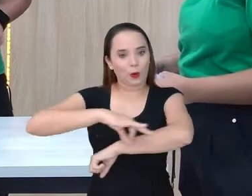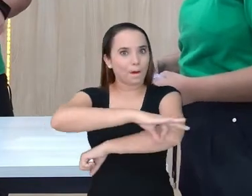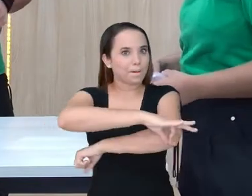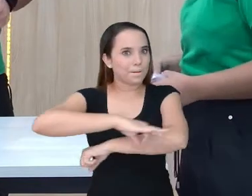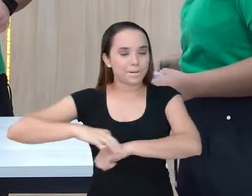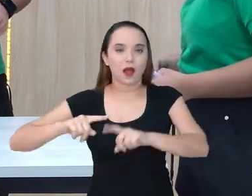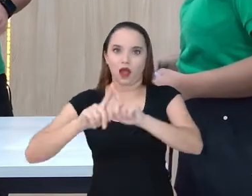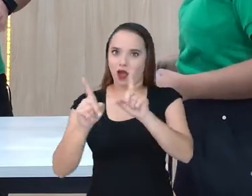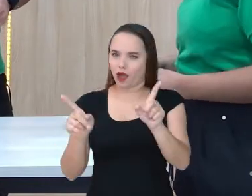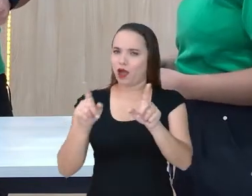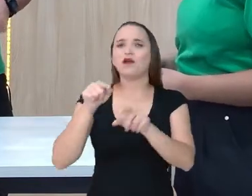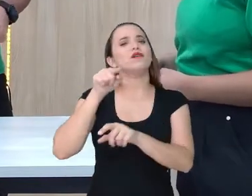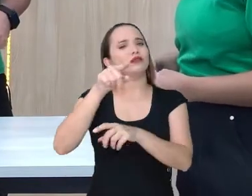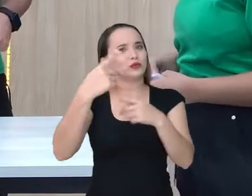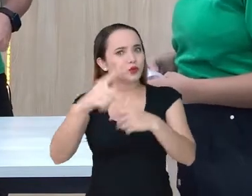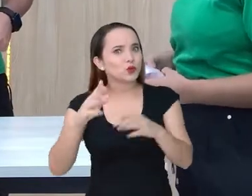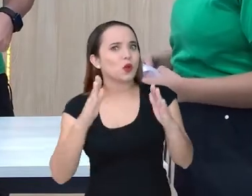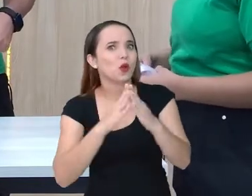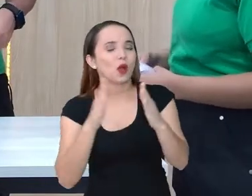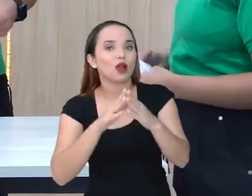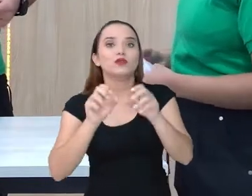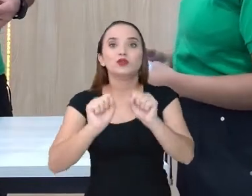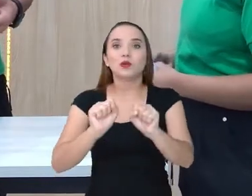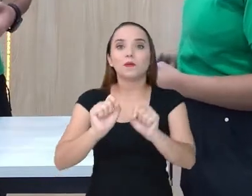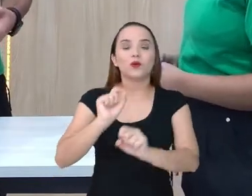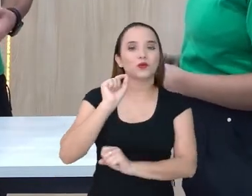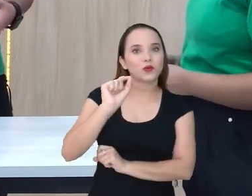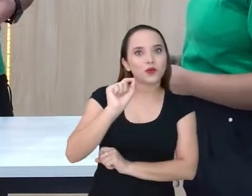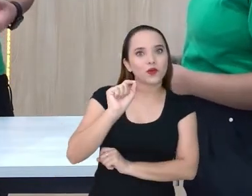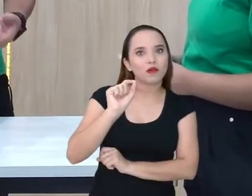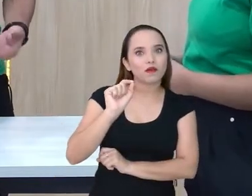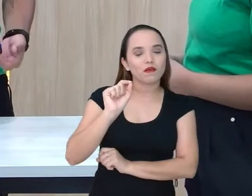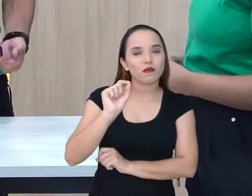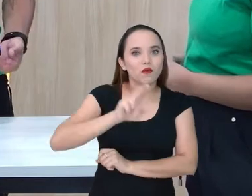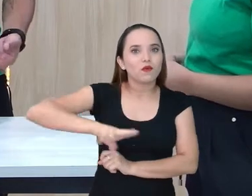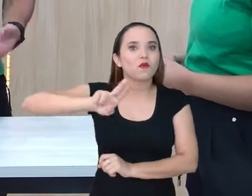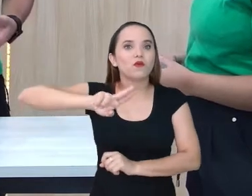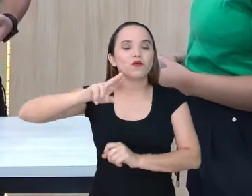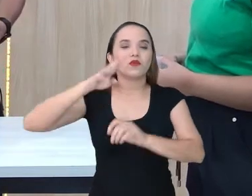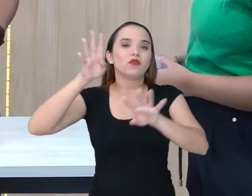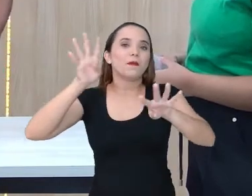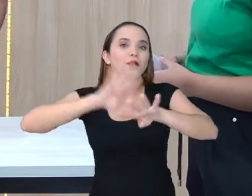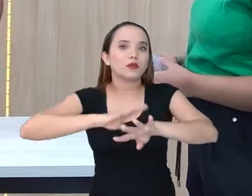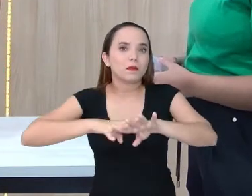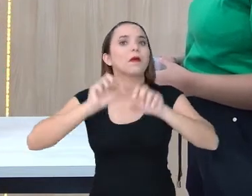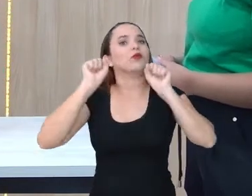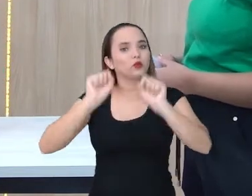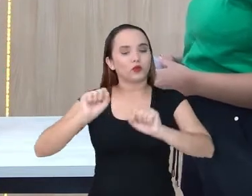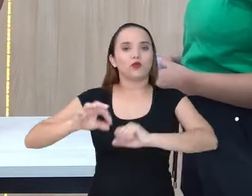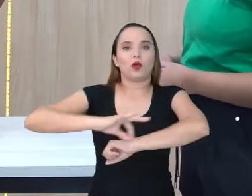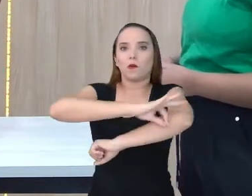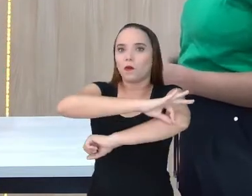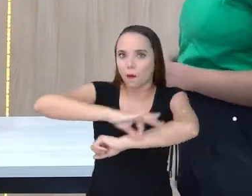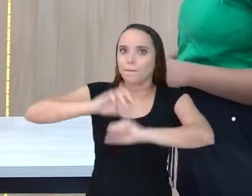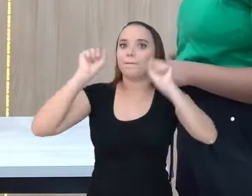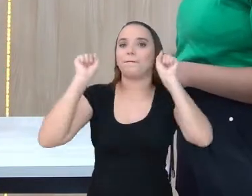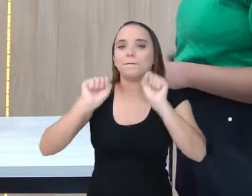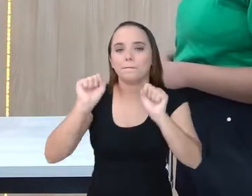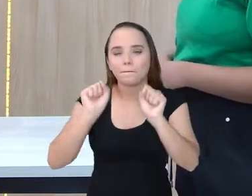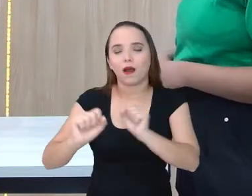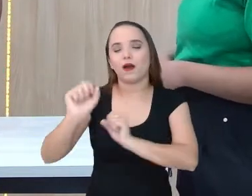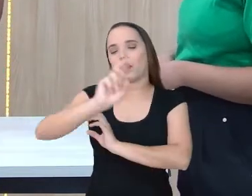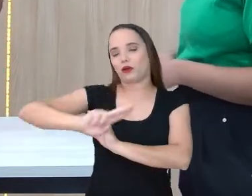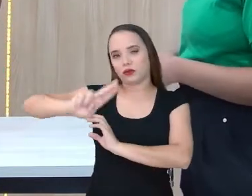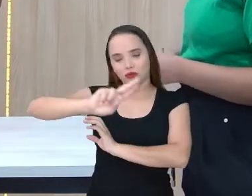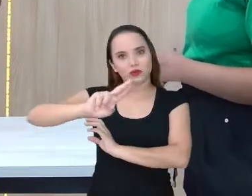Mas, você aí, na sua casa, pode fazer o quê? Pra usar matemática, como a gente já falou. Pega uma régua. Então, vai numa régua. Pega uma